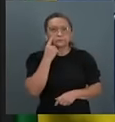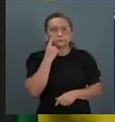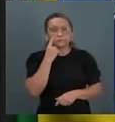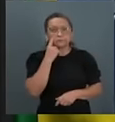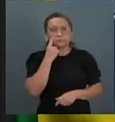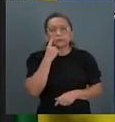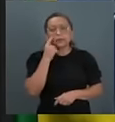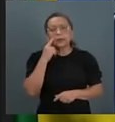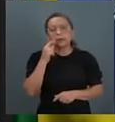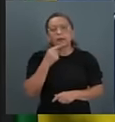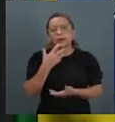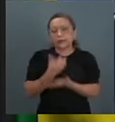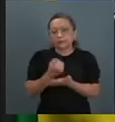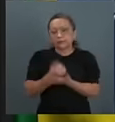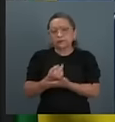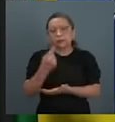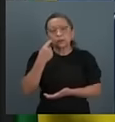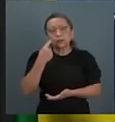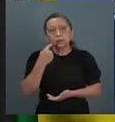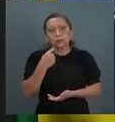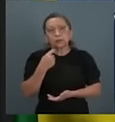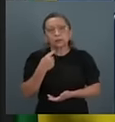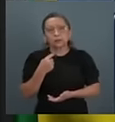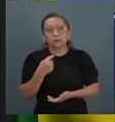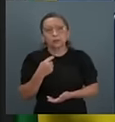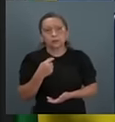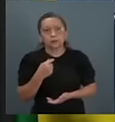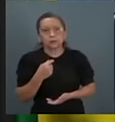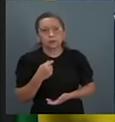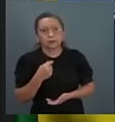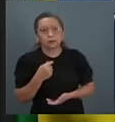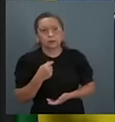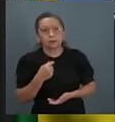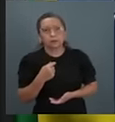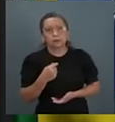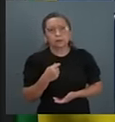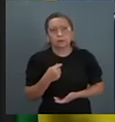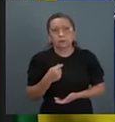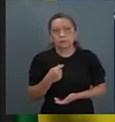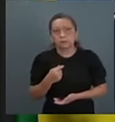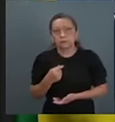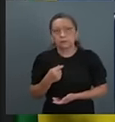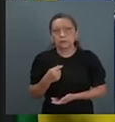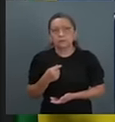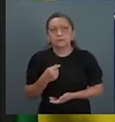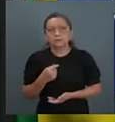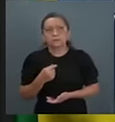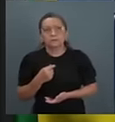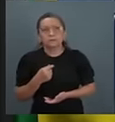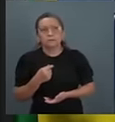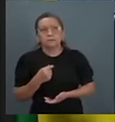Eu estou reaprendendo a